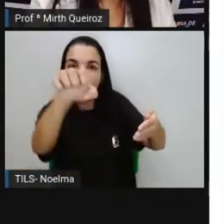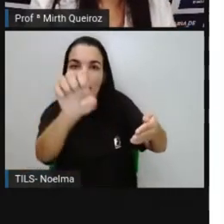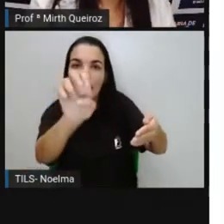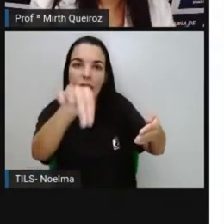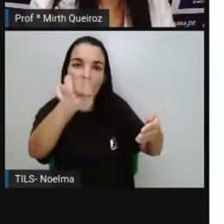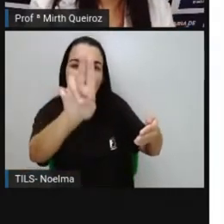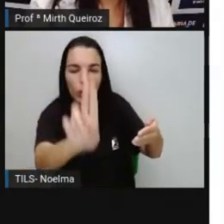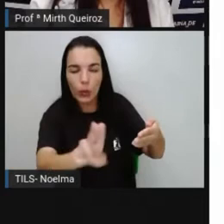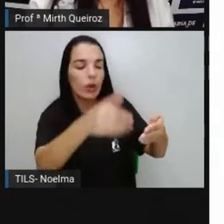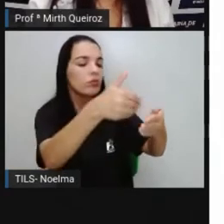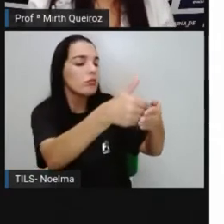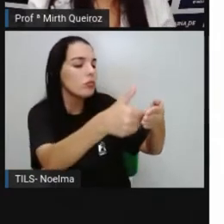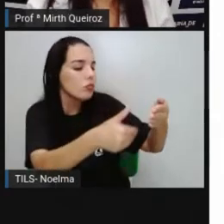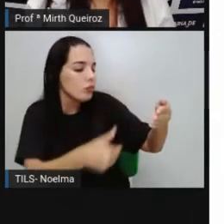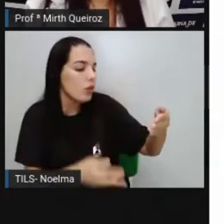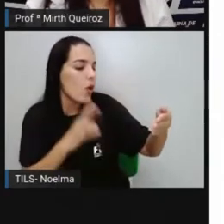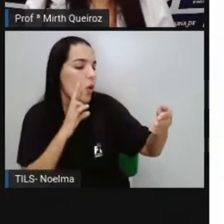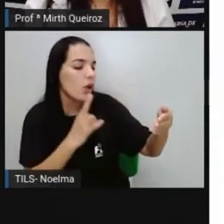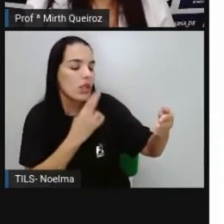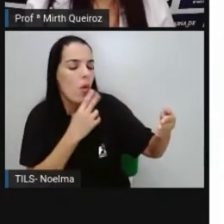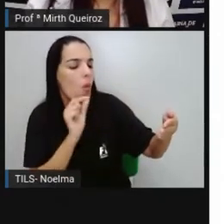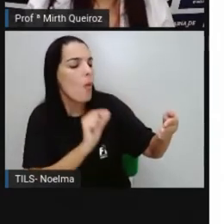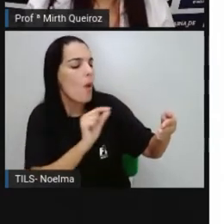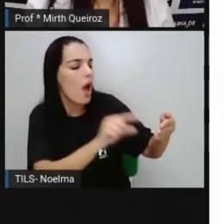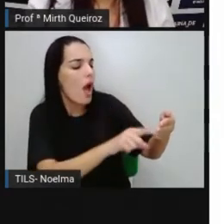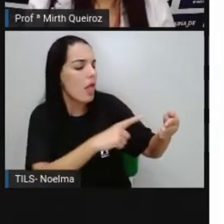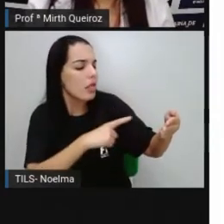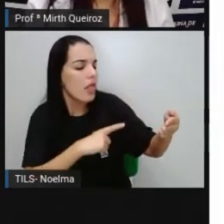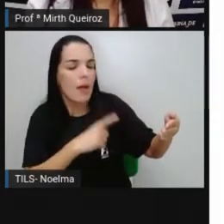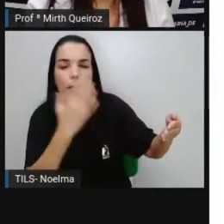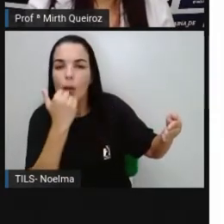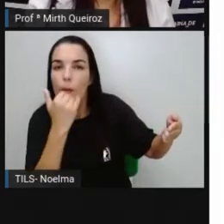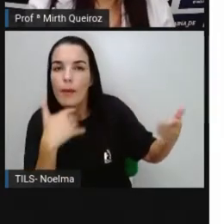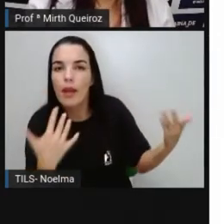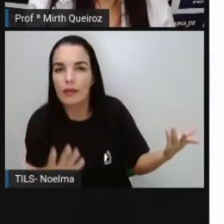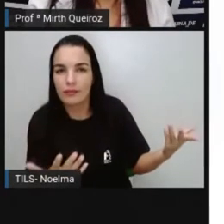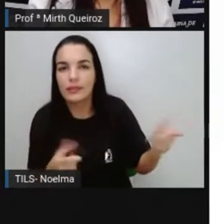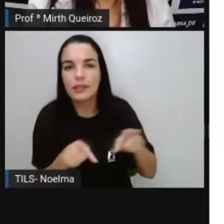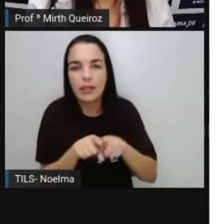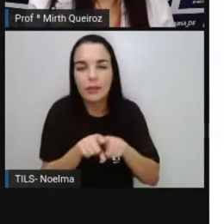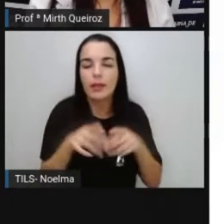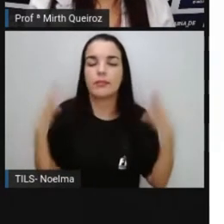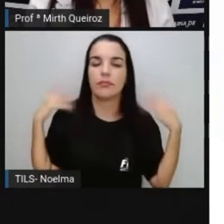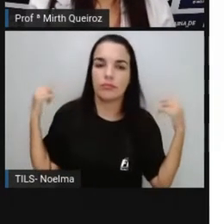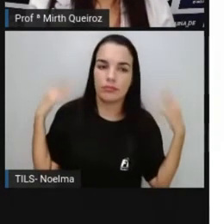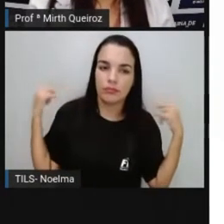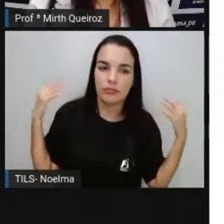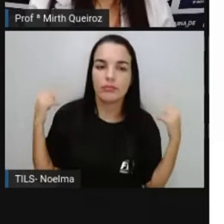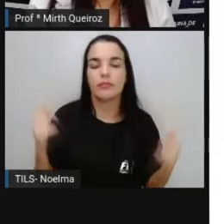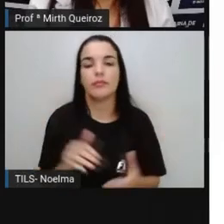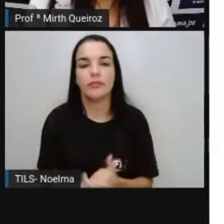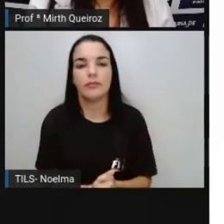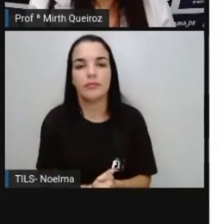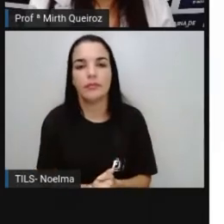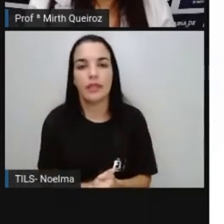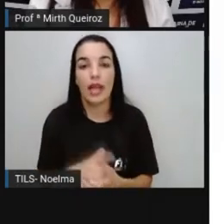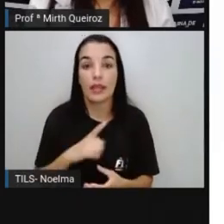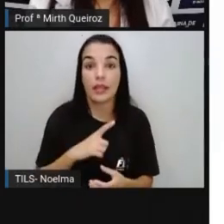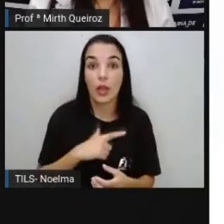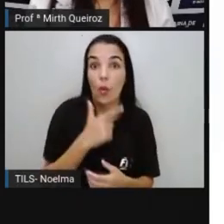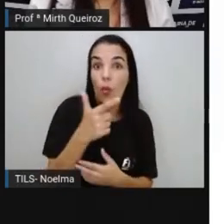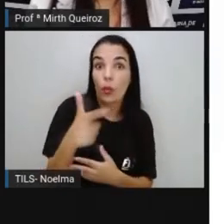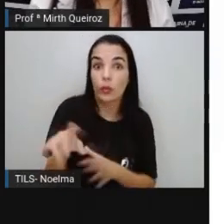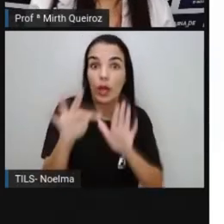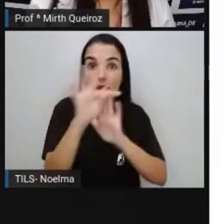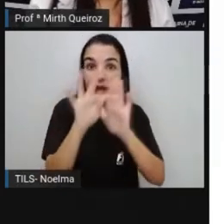um restaurante, e dentre os classificados, folhetos turísticos, entre outros. E nós temos outro tipo de